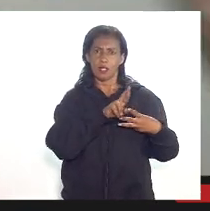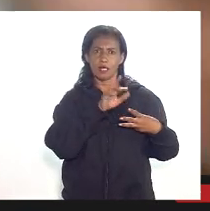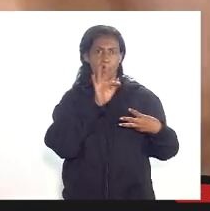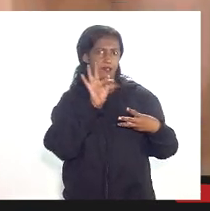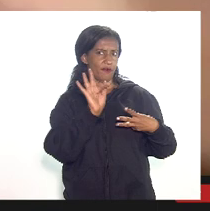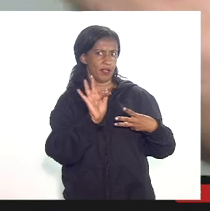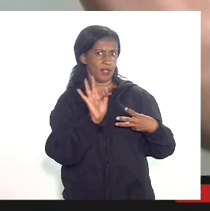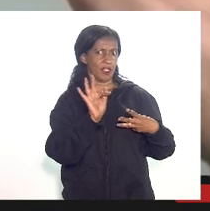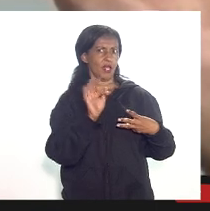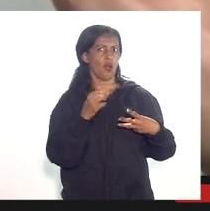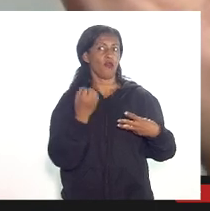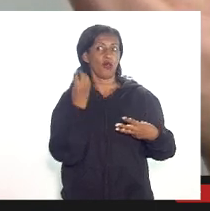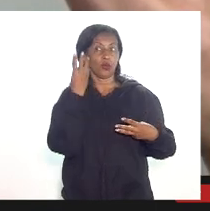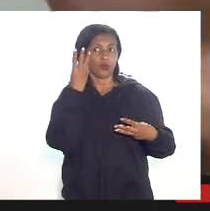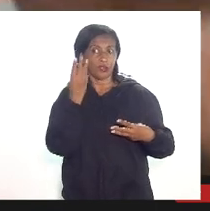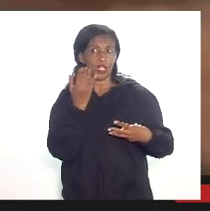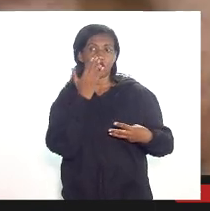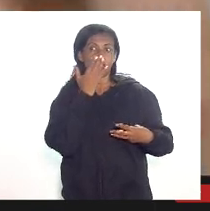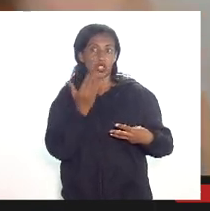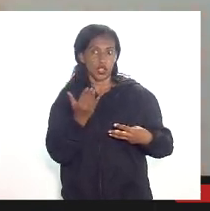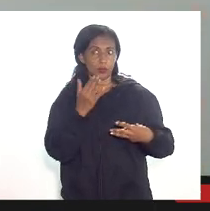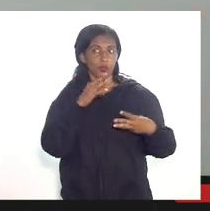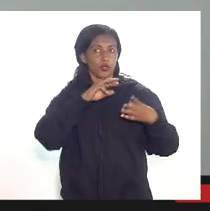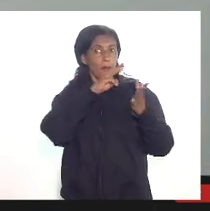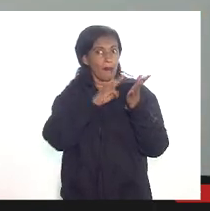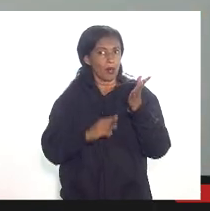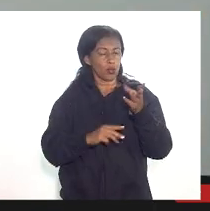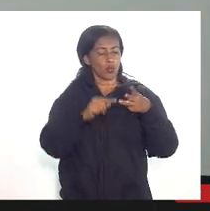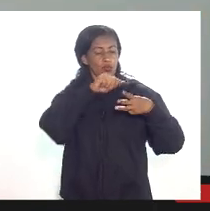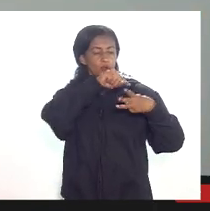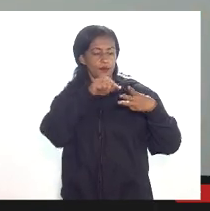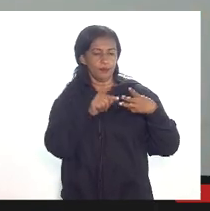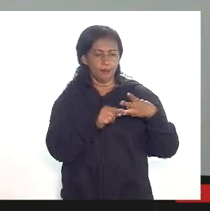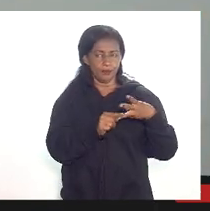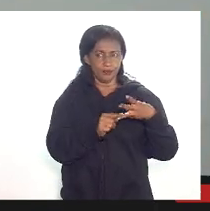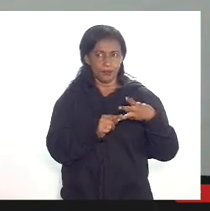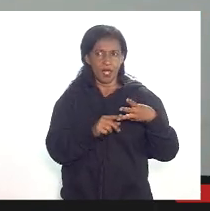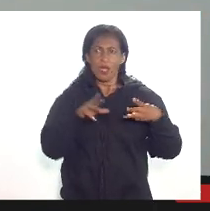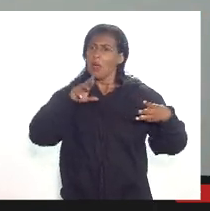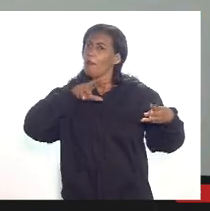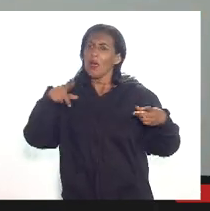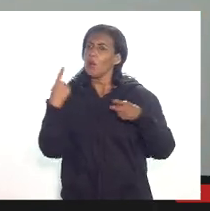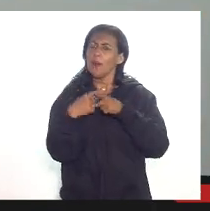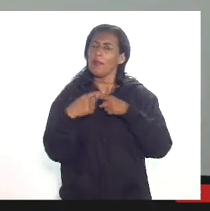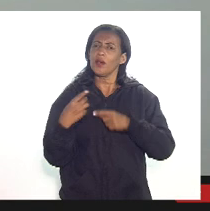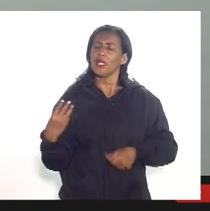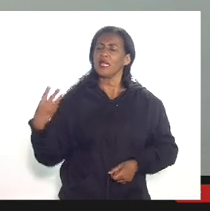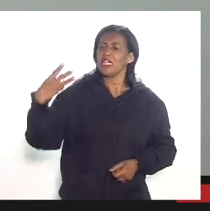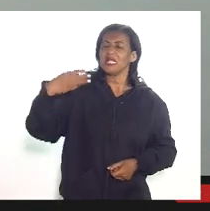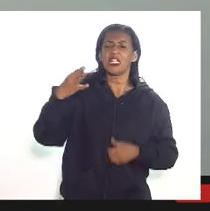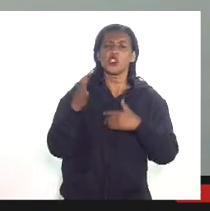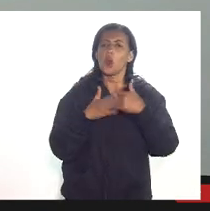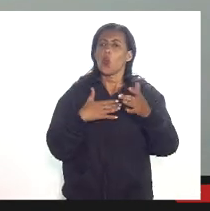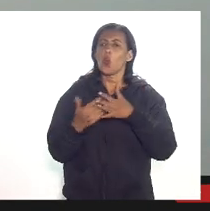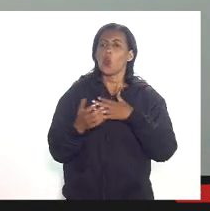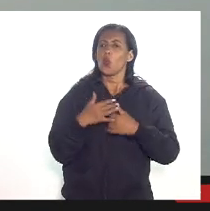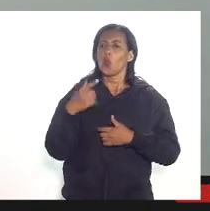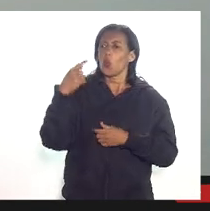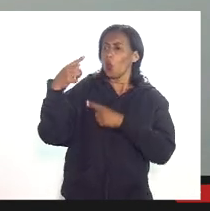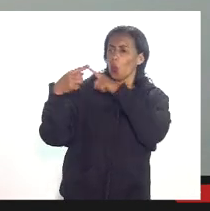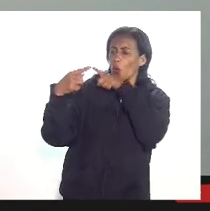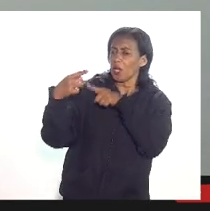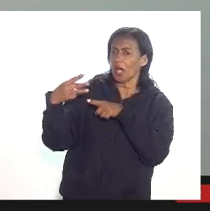estabeleceu três tipos de metodologia mas não é porque tem três tipos de metodologia que ele pode qualquer um pode usar qualquer uma das três